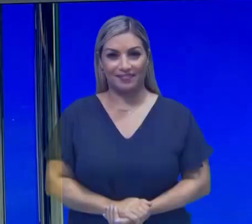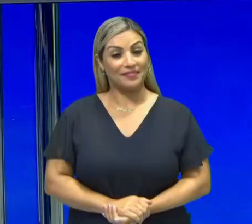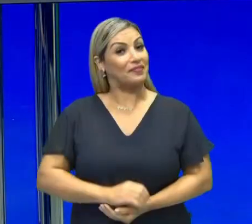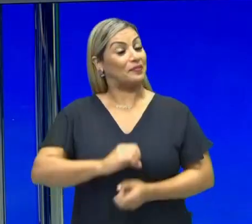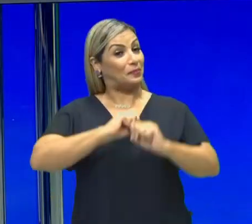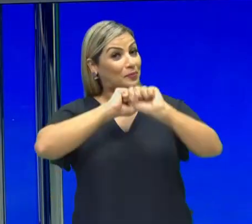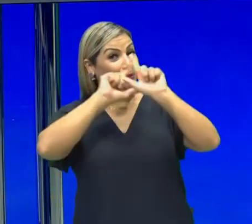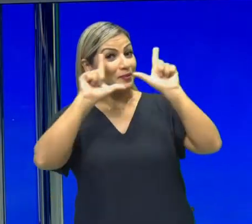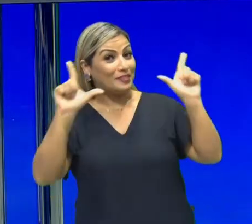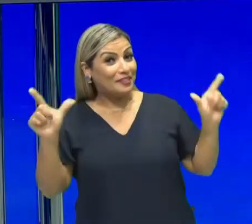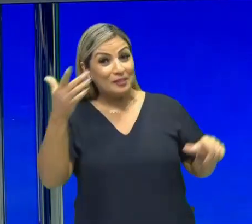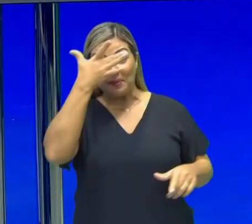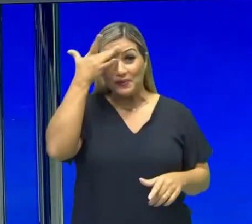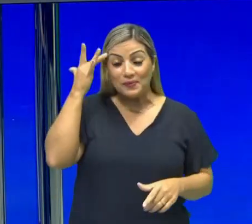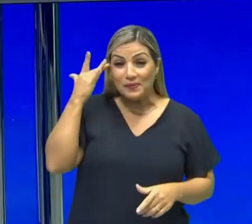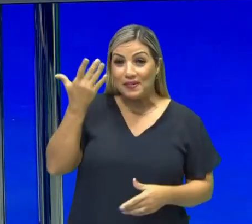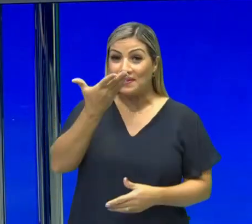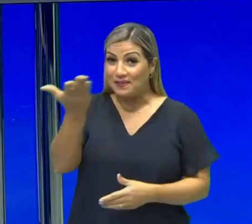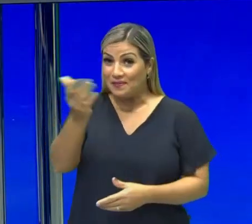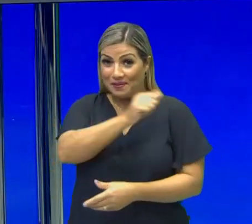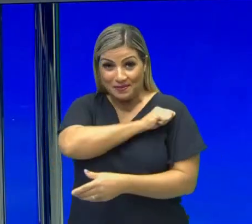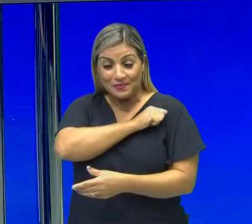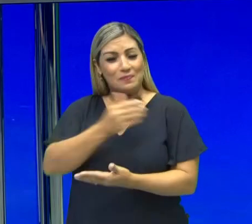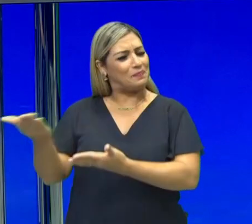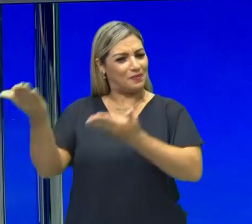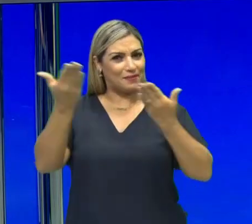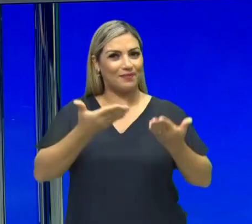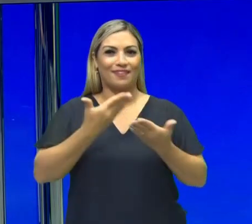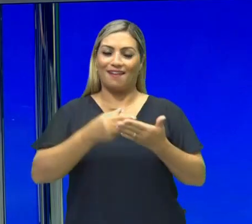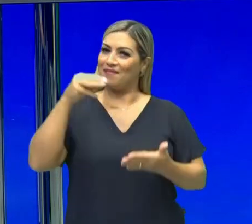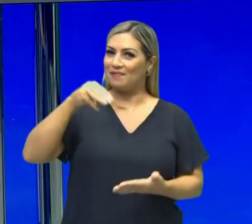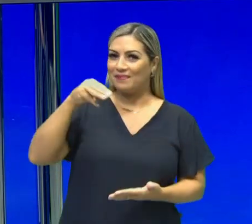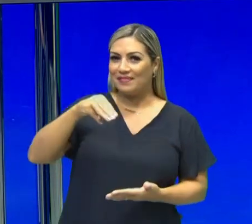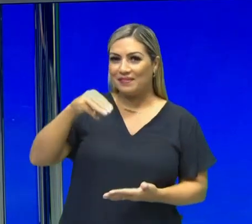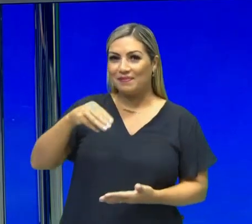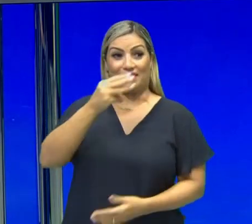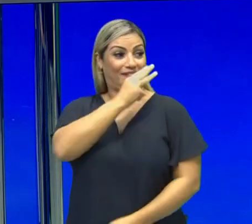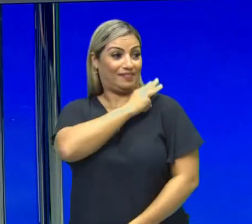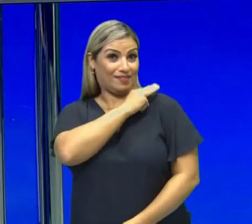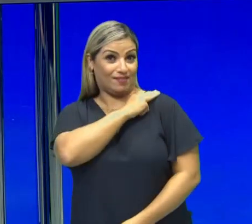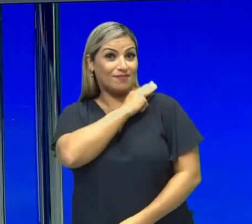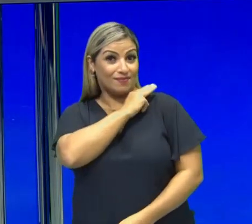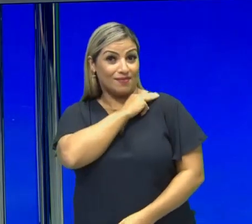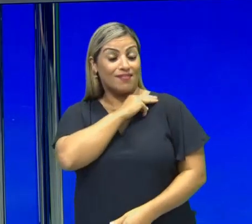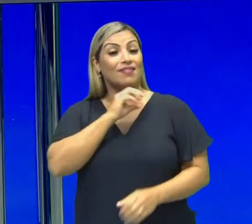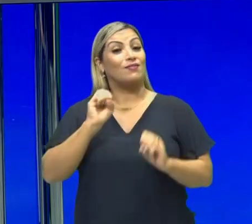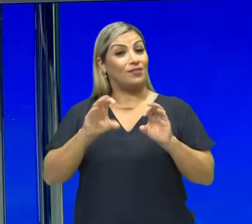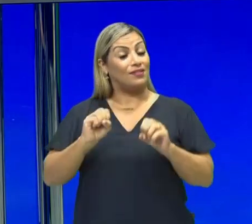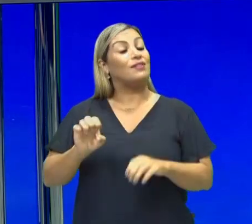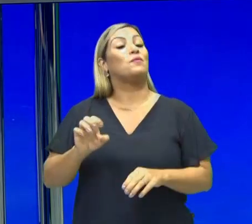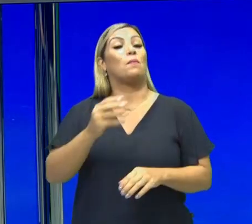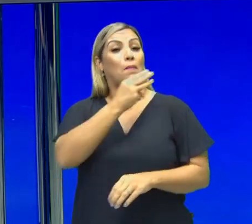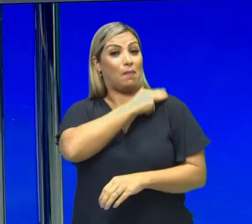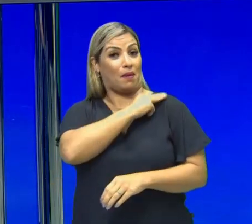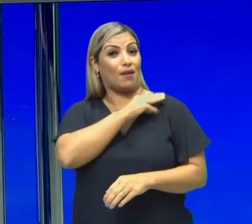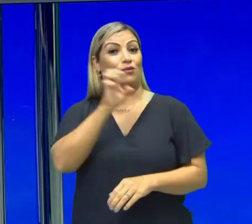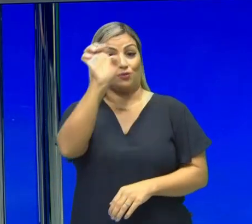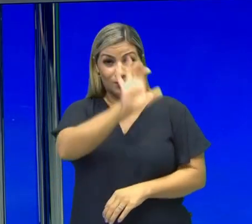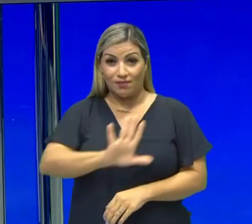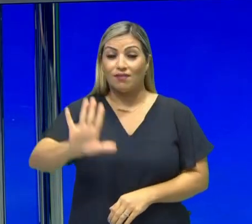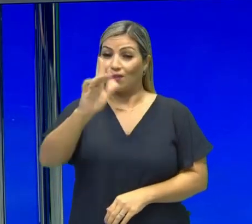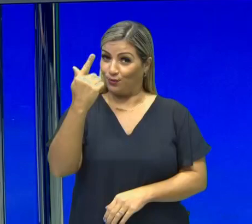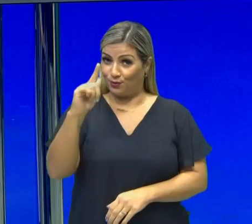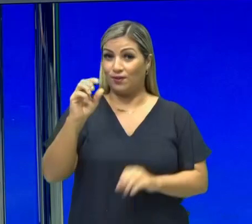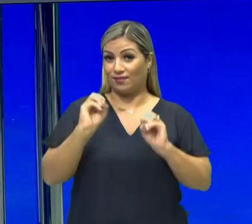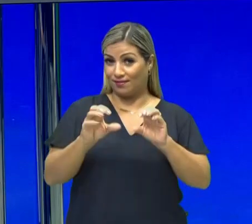Bom dia, galera! Bem-vindo à nossa aula de Matemática para a terceira série do Ensino Médio da Rede Estadual de